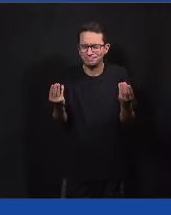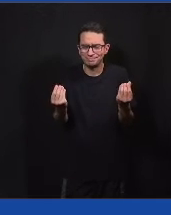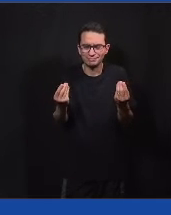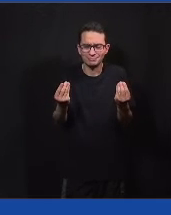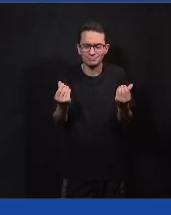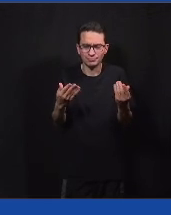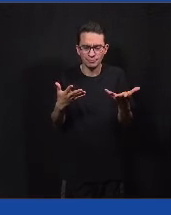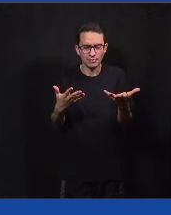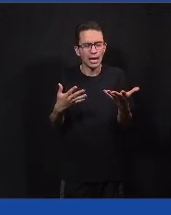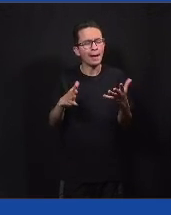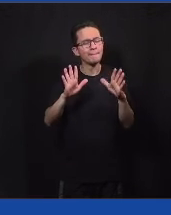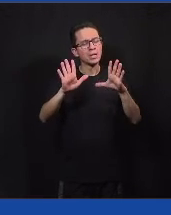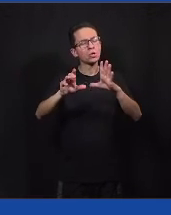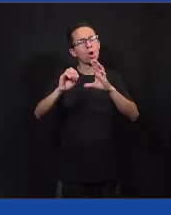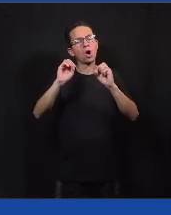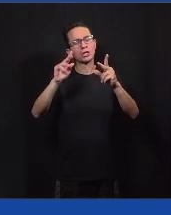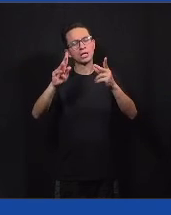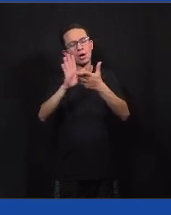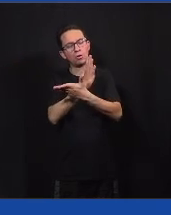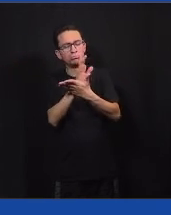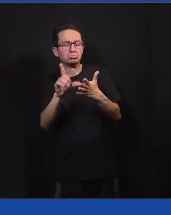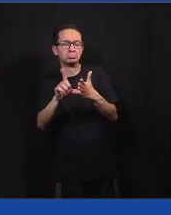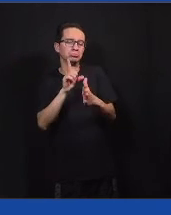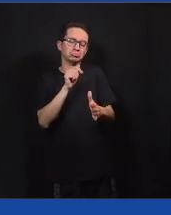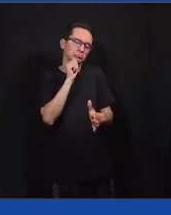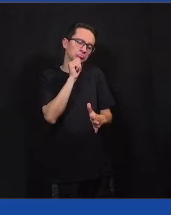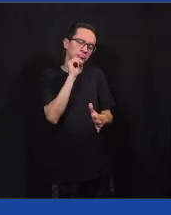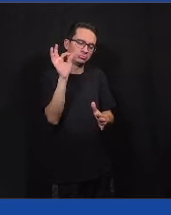dava previamente, então,